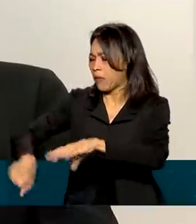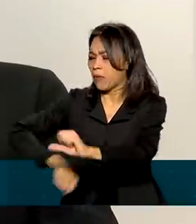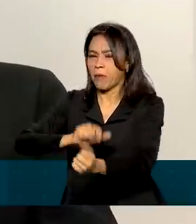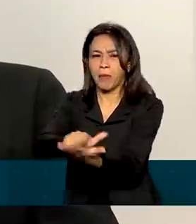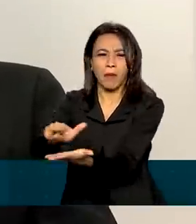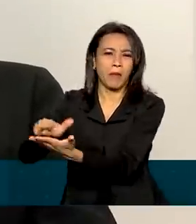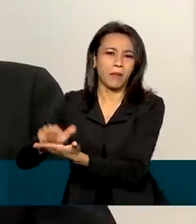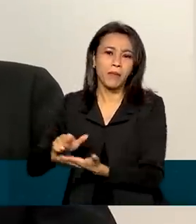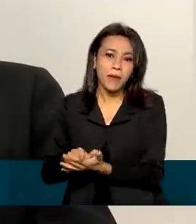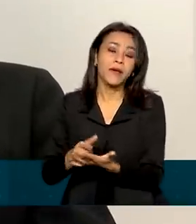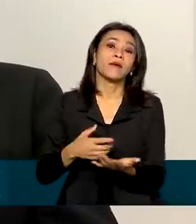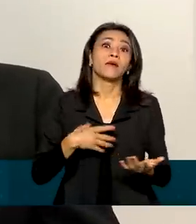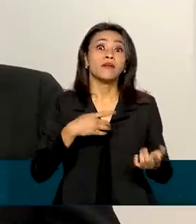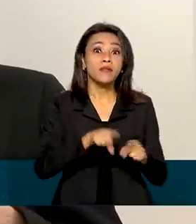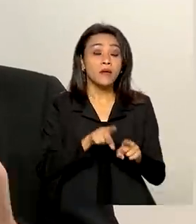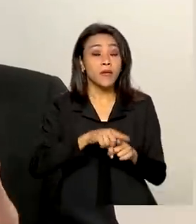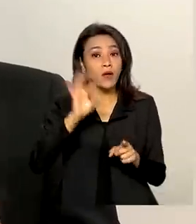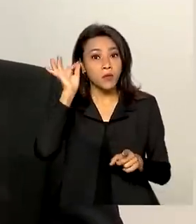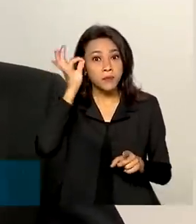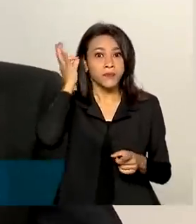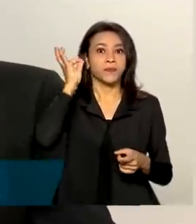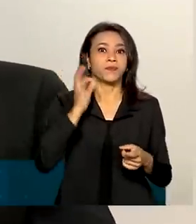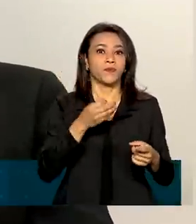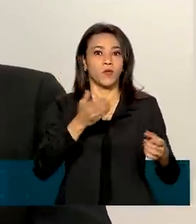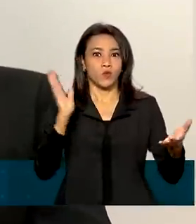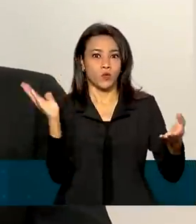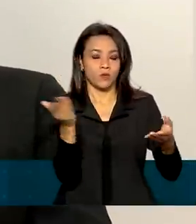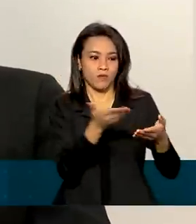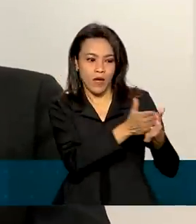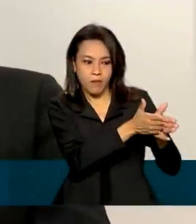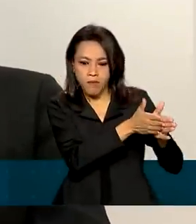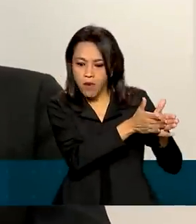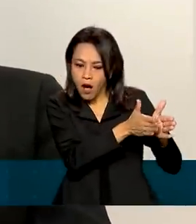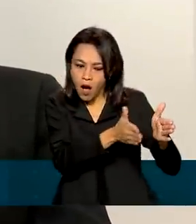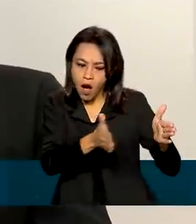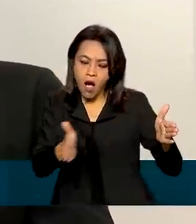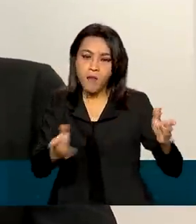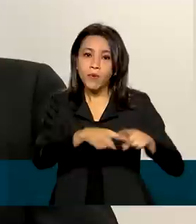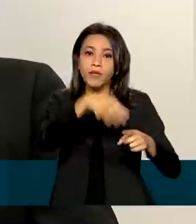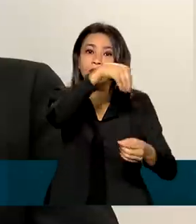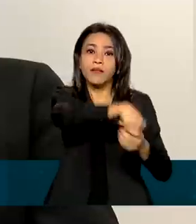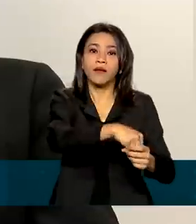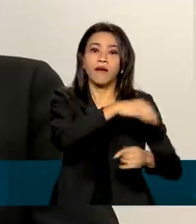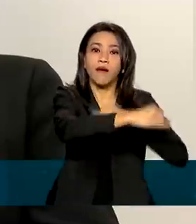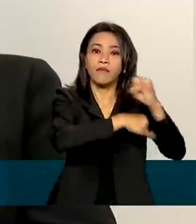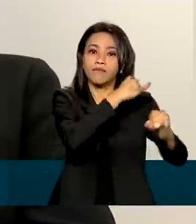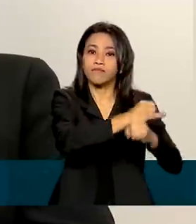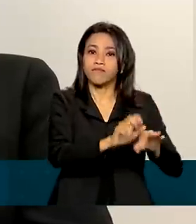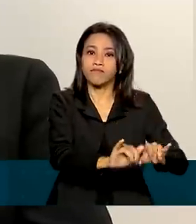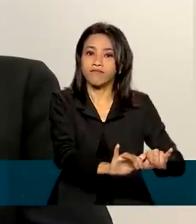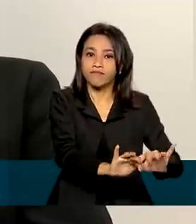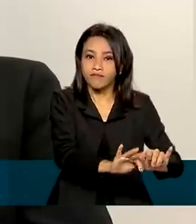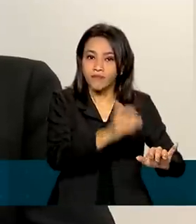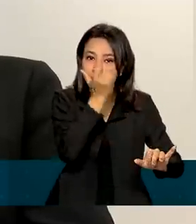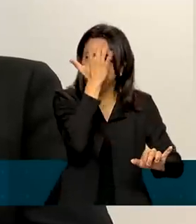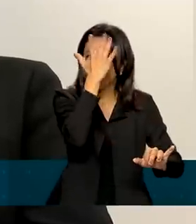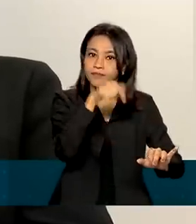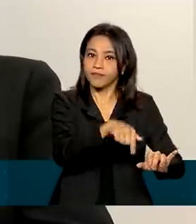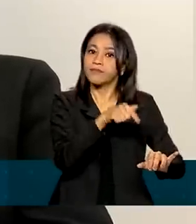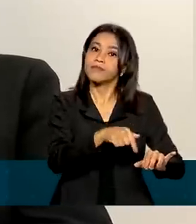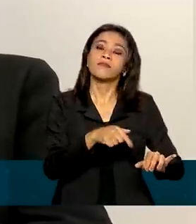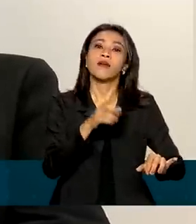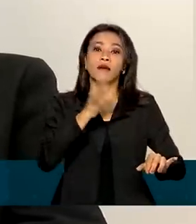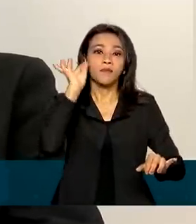eficiência dos processos, por estar transcorrendo no meio eletrônico, e também a eficiência